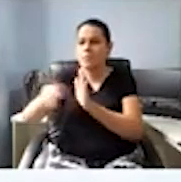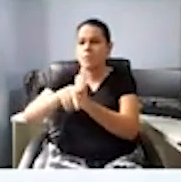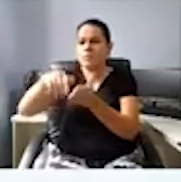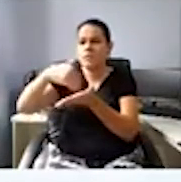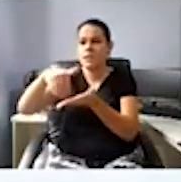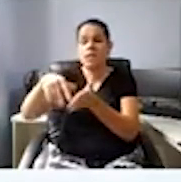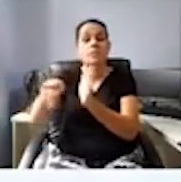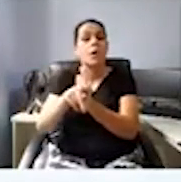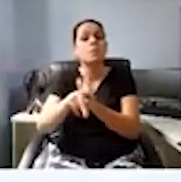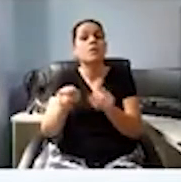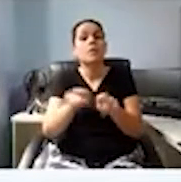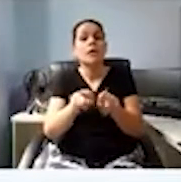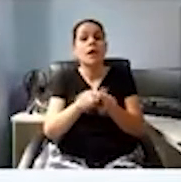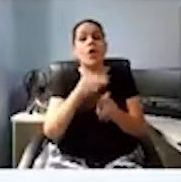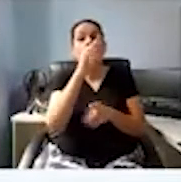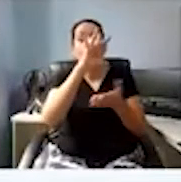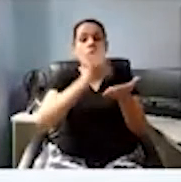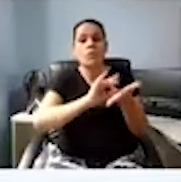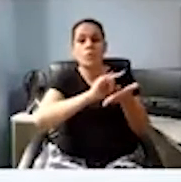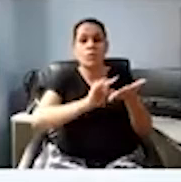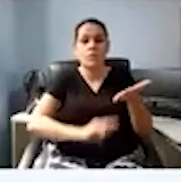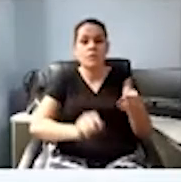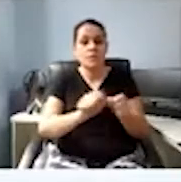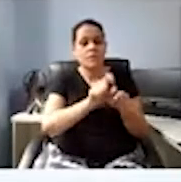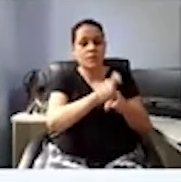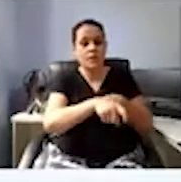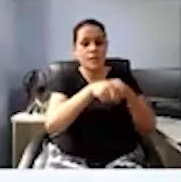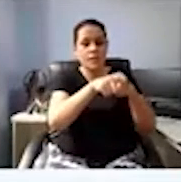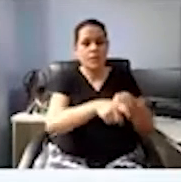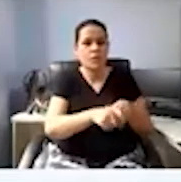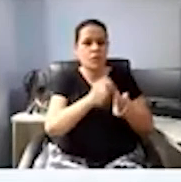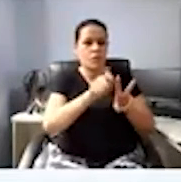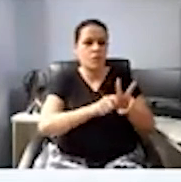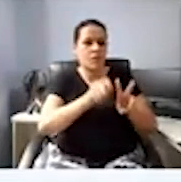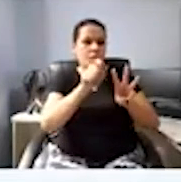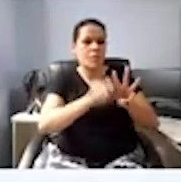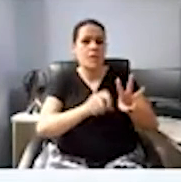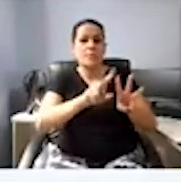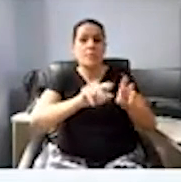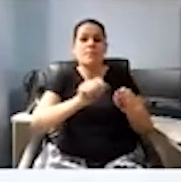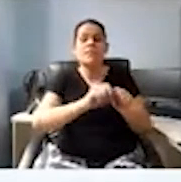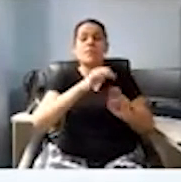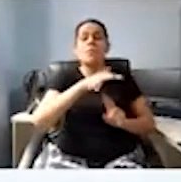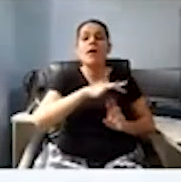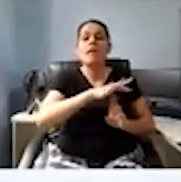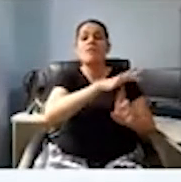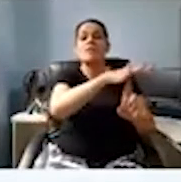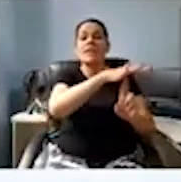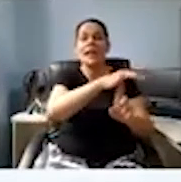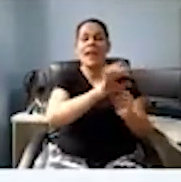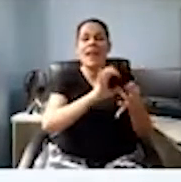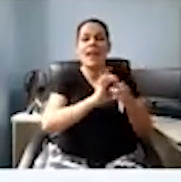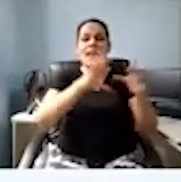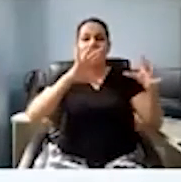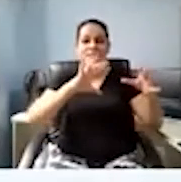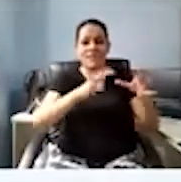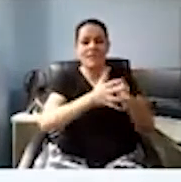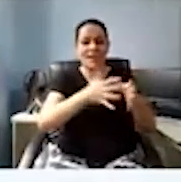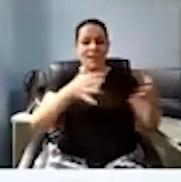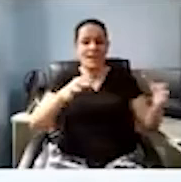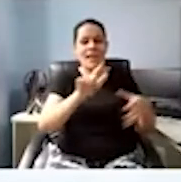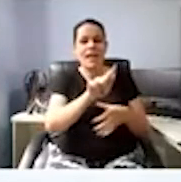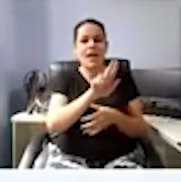agricultura, hoje vai sair aí, daqui dois, três meses, vai sair uma feira livre na Grande Guatupi. É uma demanda